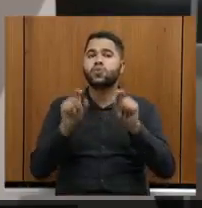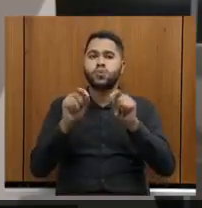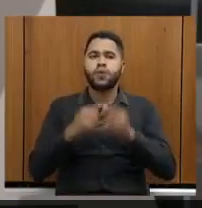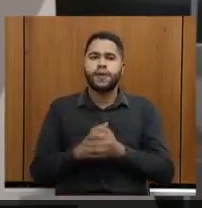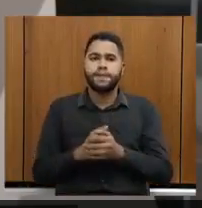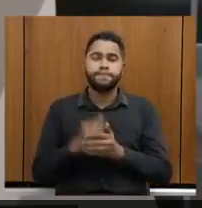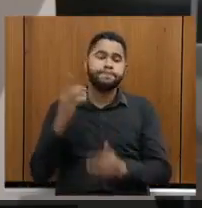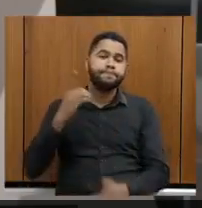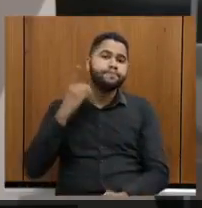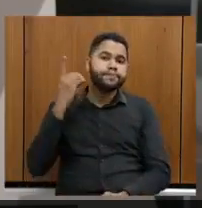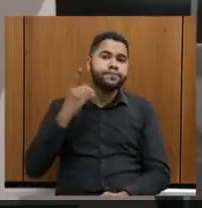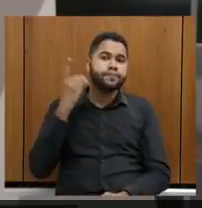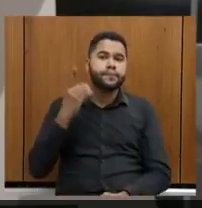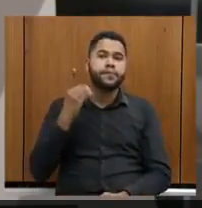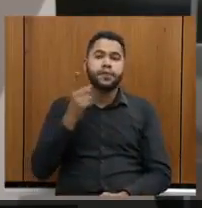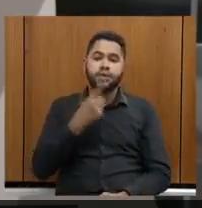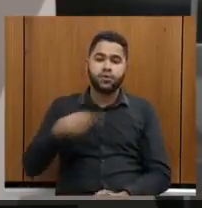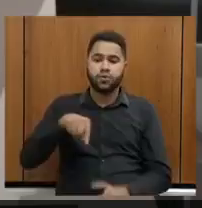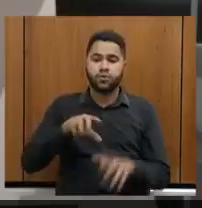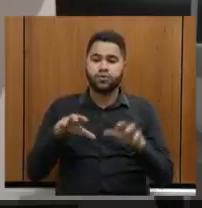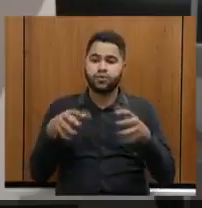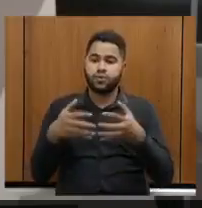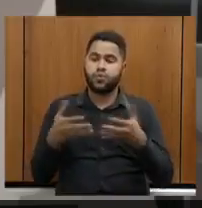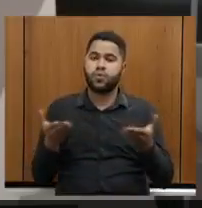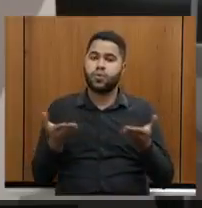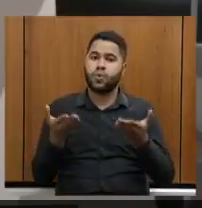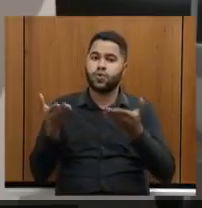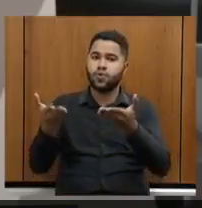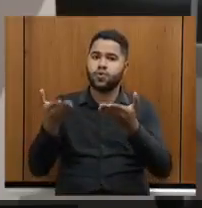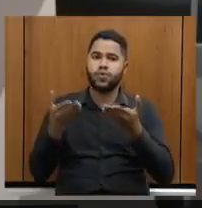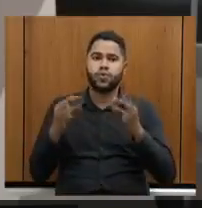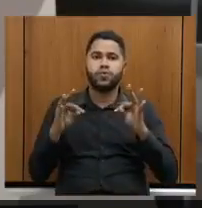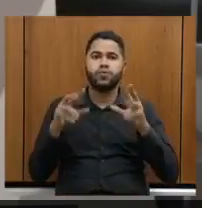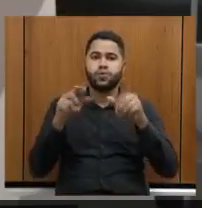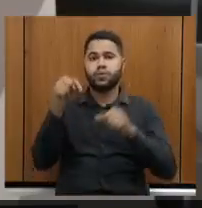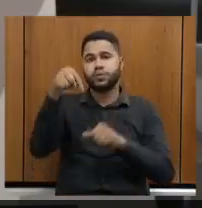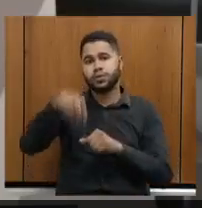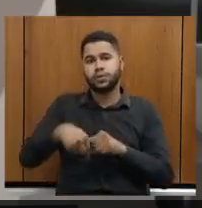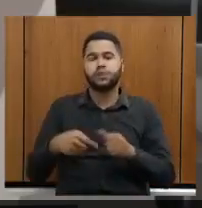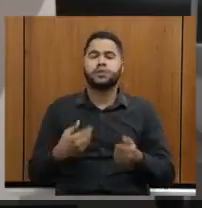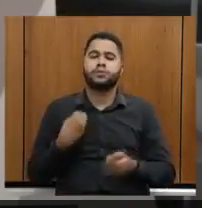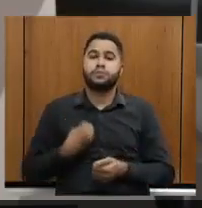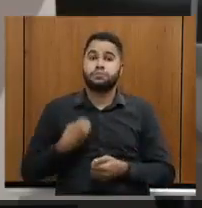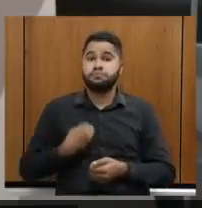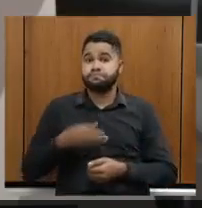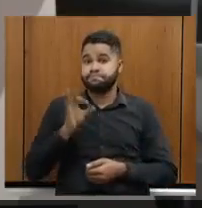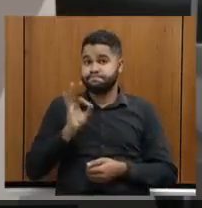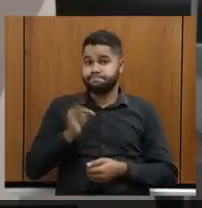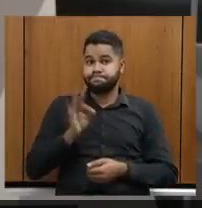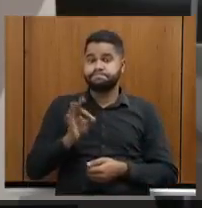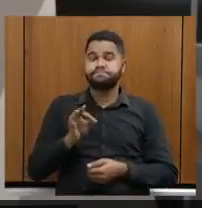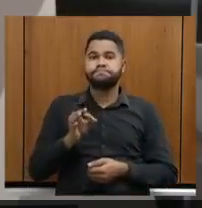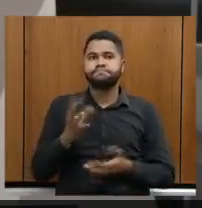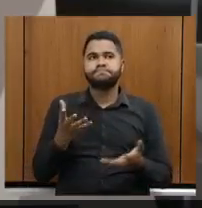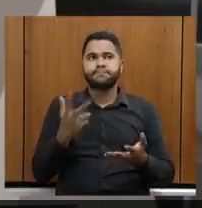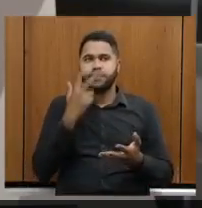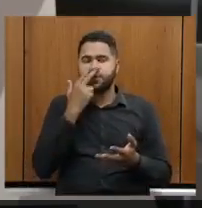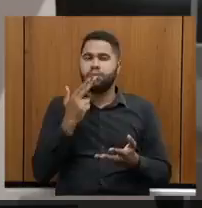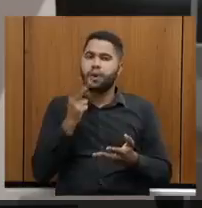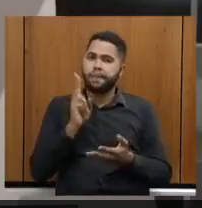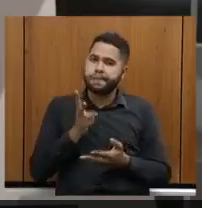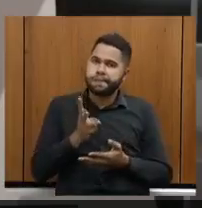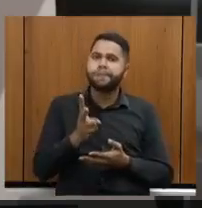deputado Mauro Tramonte, na nossa equipe, hoje eu convidei a todos para estarem aqui, realmente um braço, uma